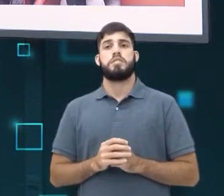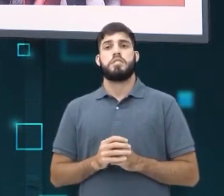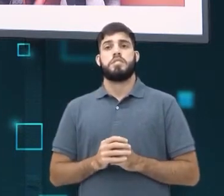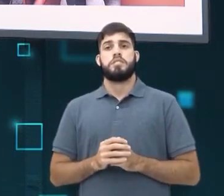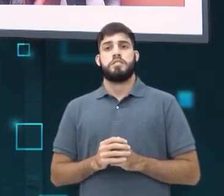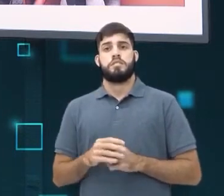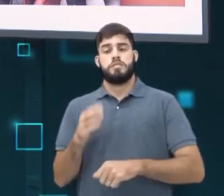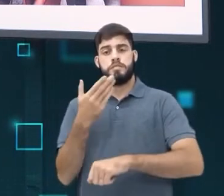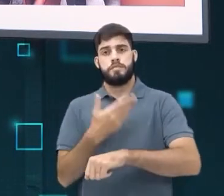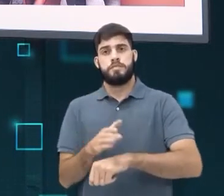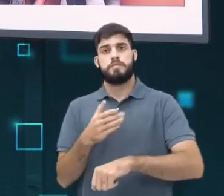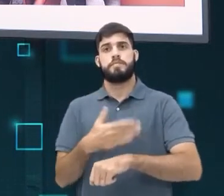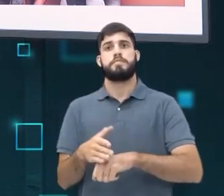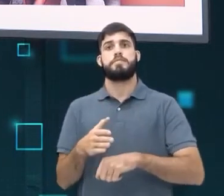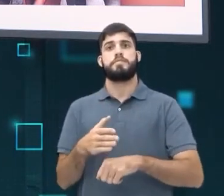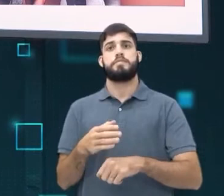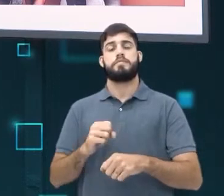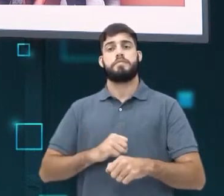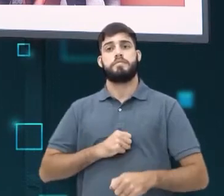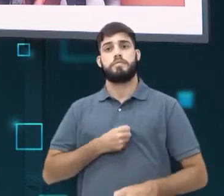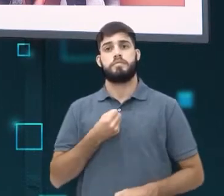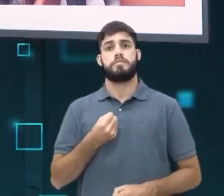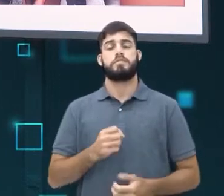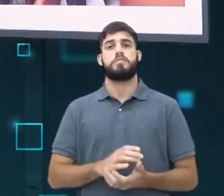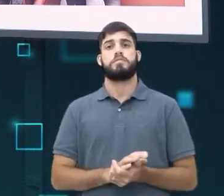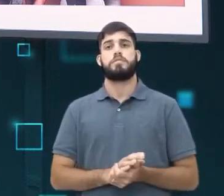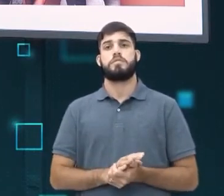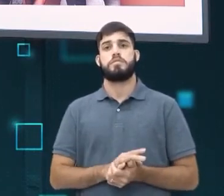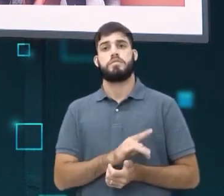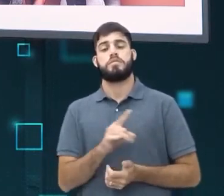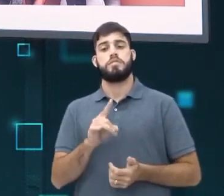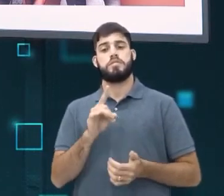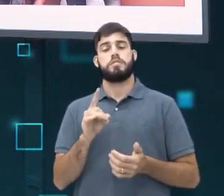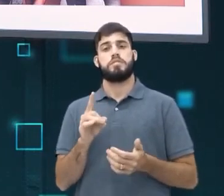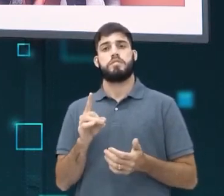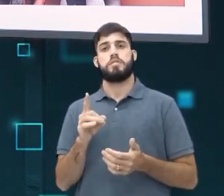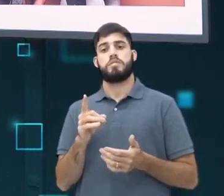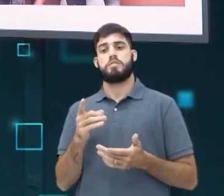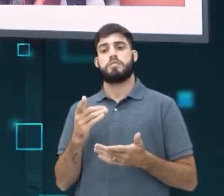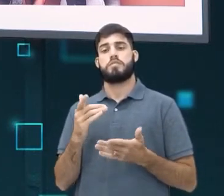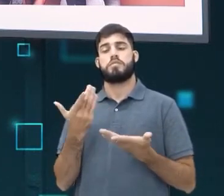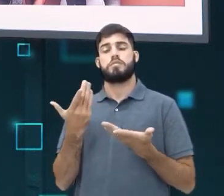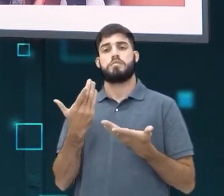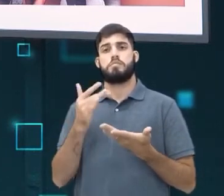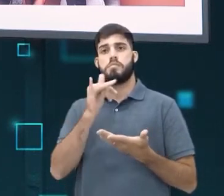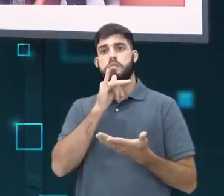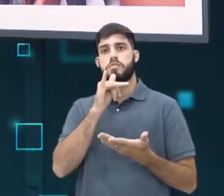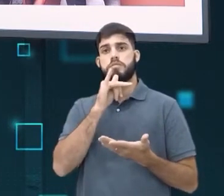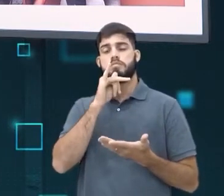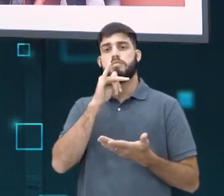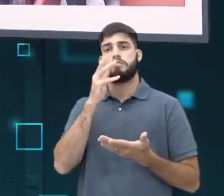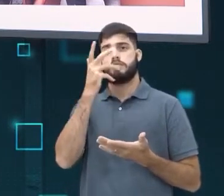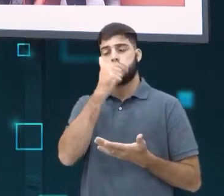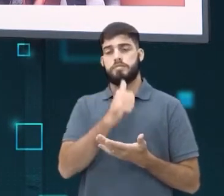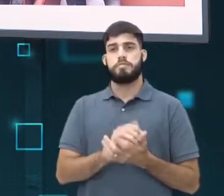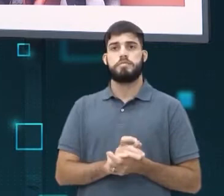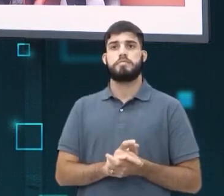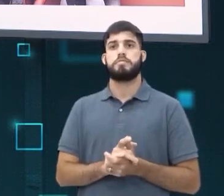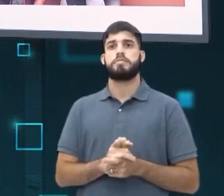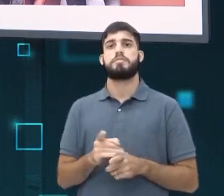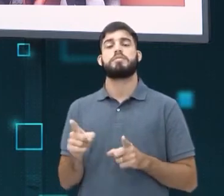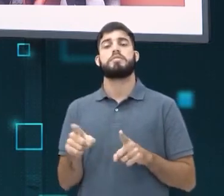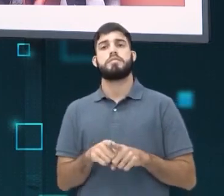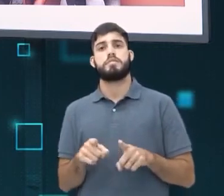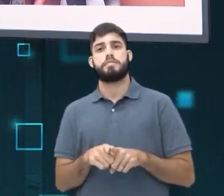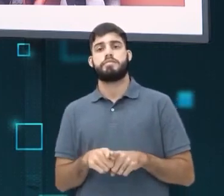pratiquem o discurso de ódio, o bullying, por você não estar enquadrado nesse padrão de beleza. Tanto estético, como também o padrão